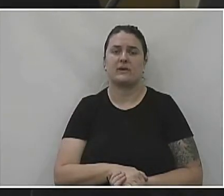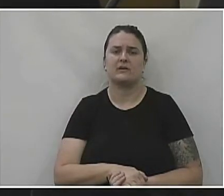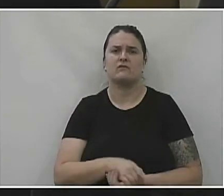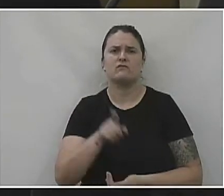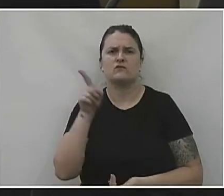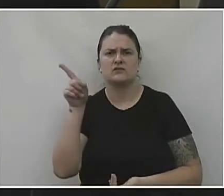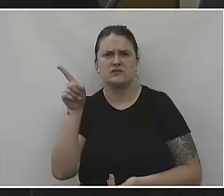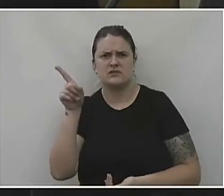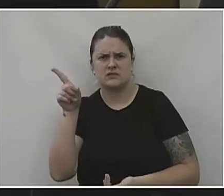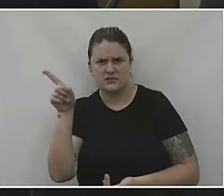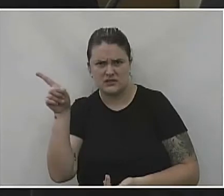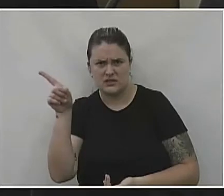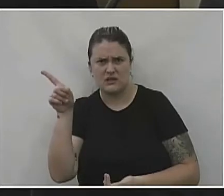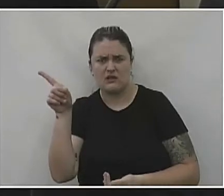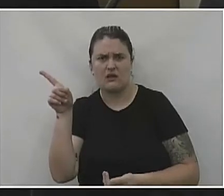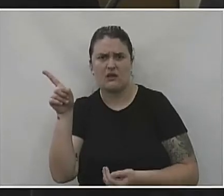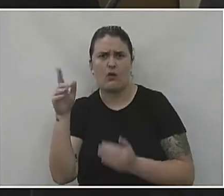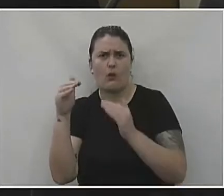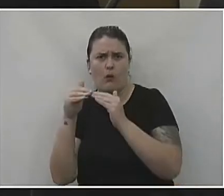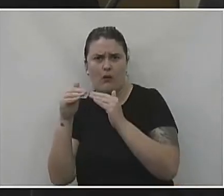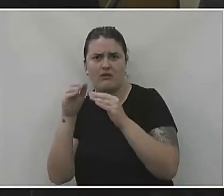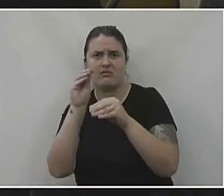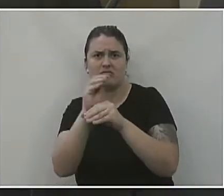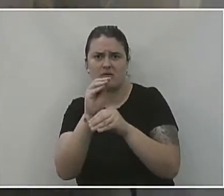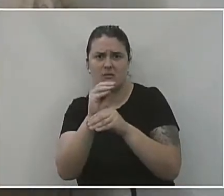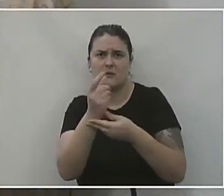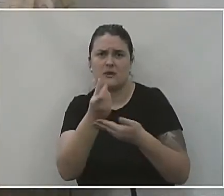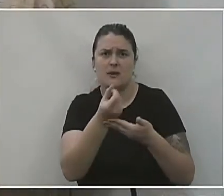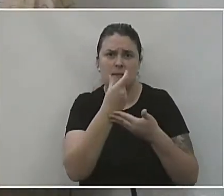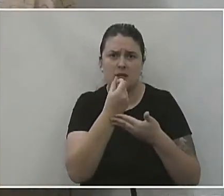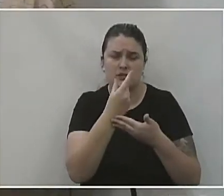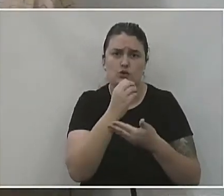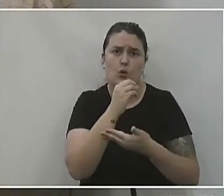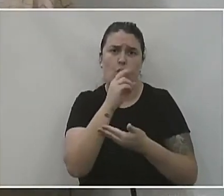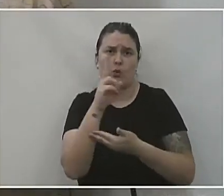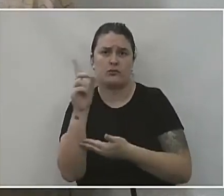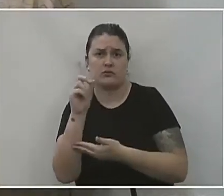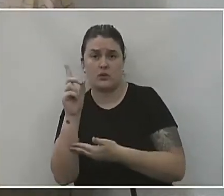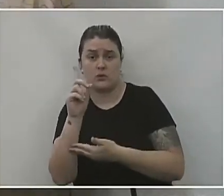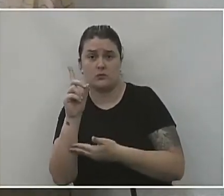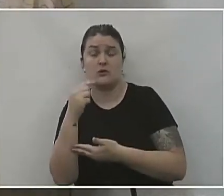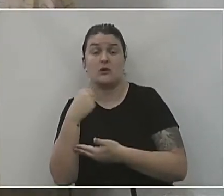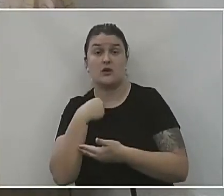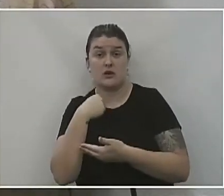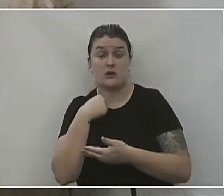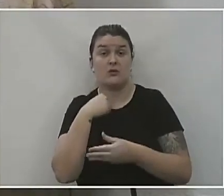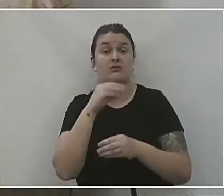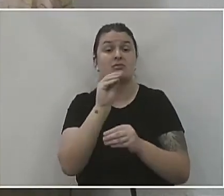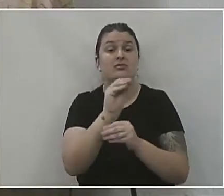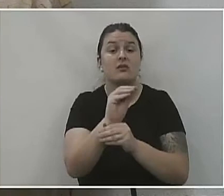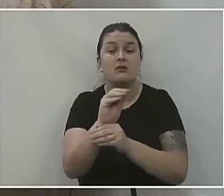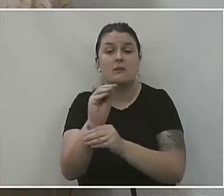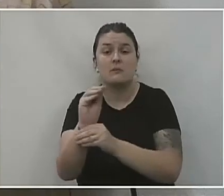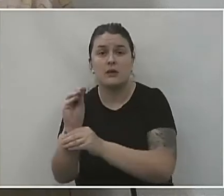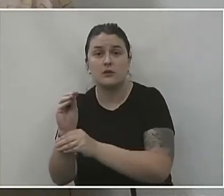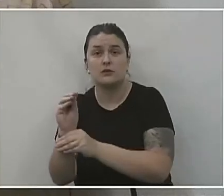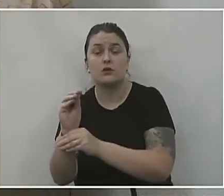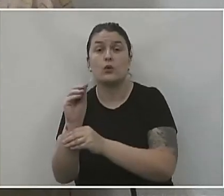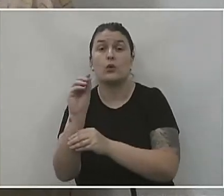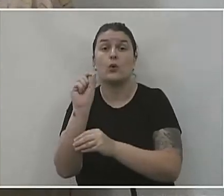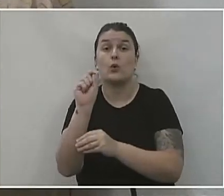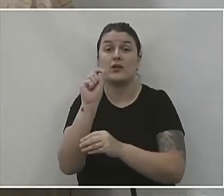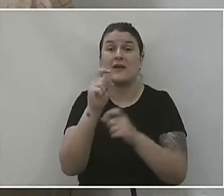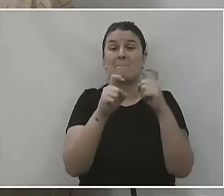O senhor é a favor do tratamento precoce ou não? Eu sou a favor do tratamento de acordo com a medicação que